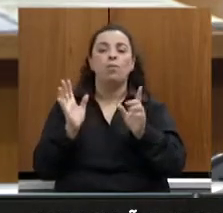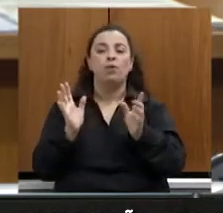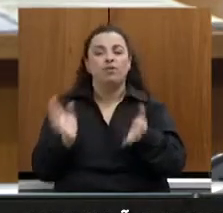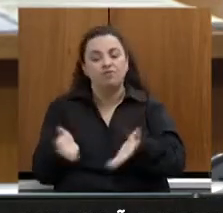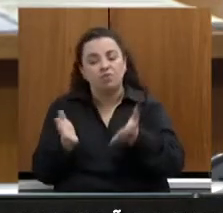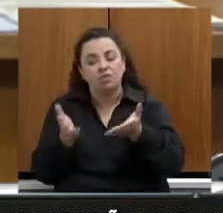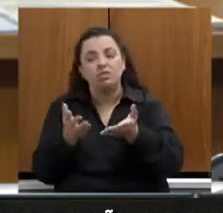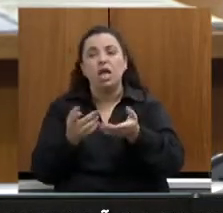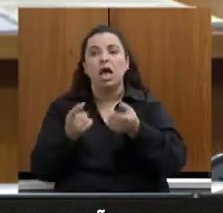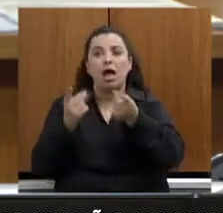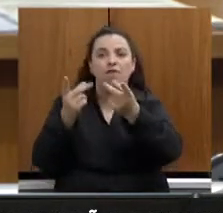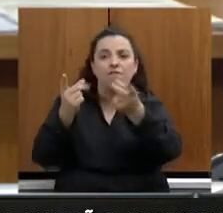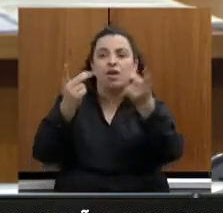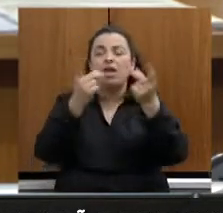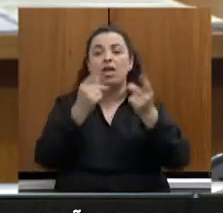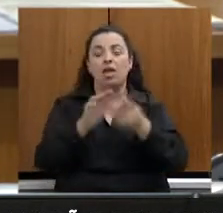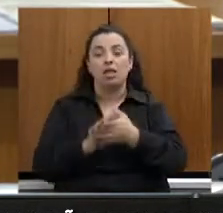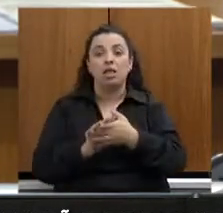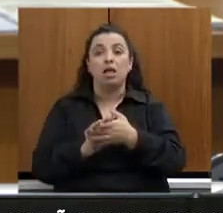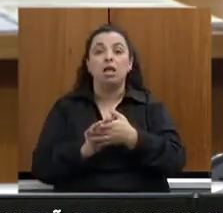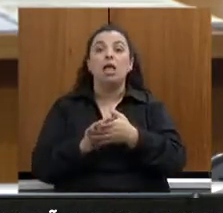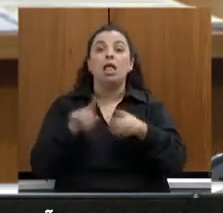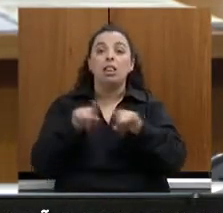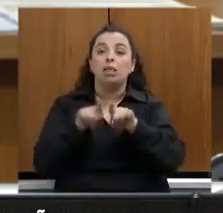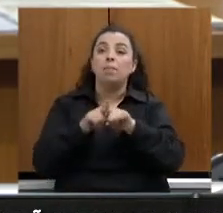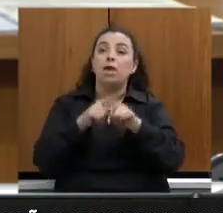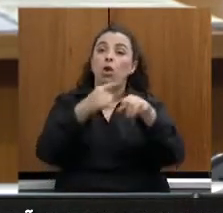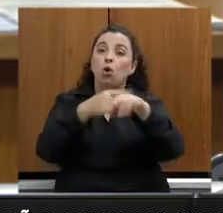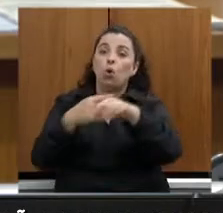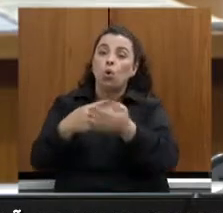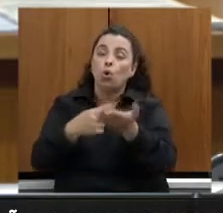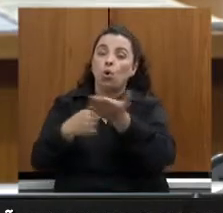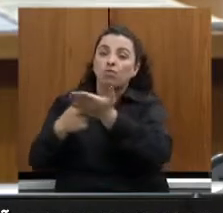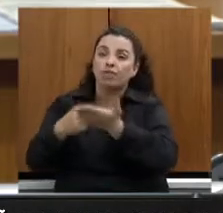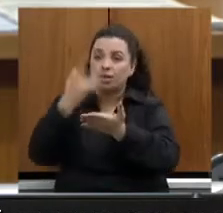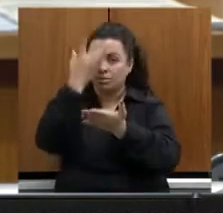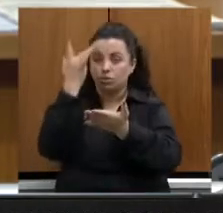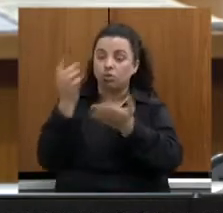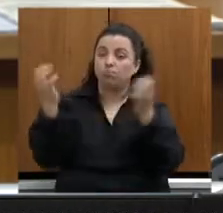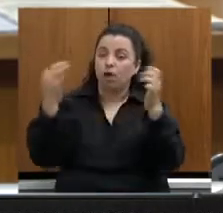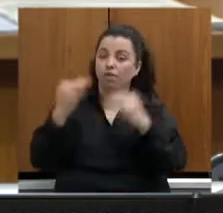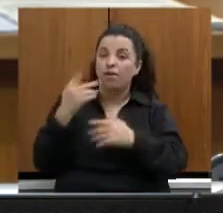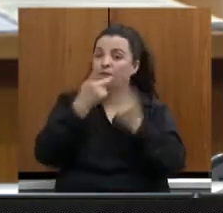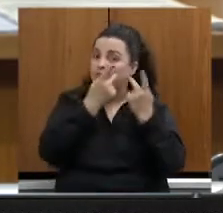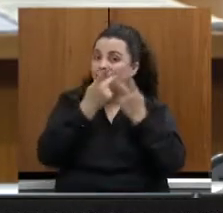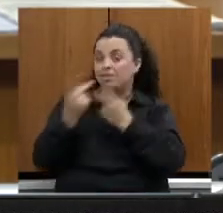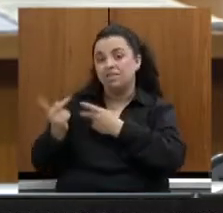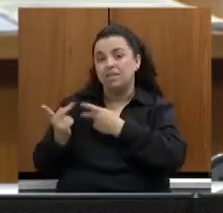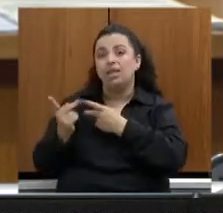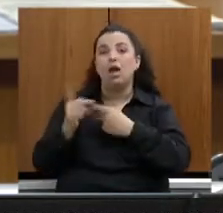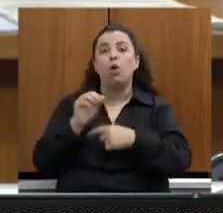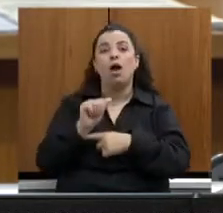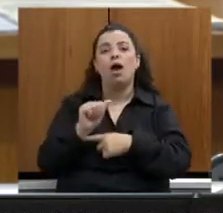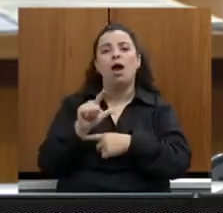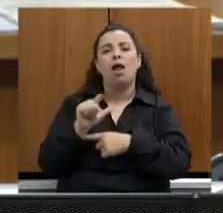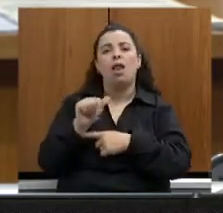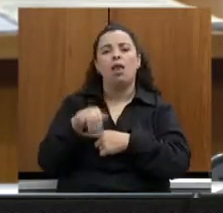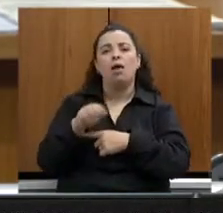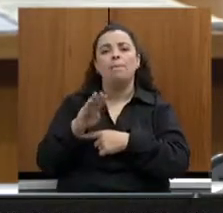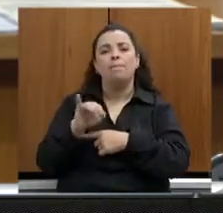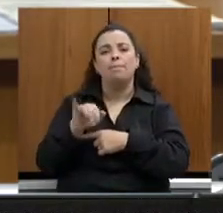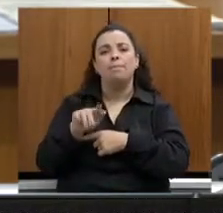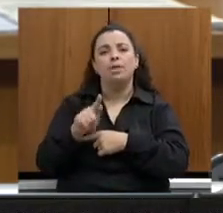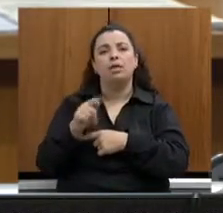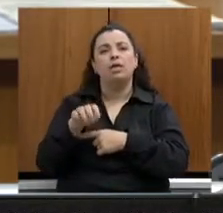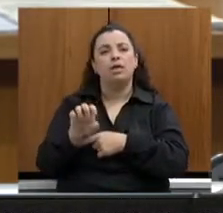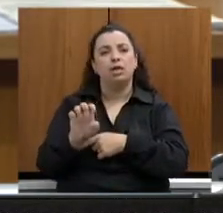para fazer a degustação. Então, fica aqui o convite já para participar também, a Secretaria da Cultura e do Turismo, de